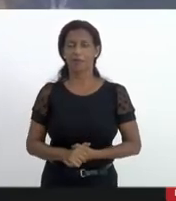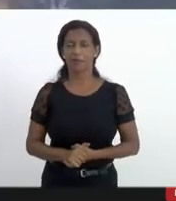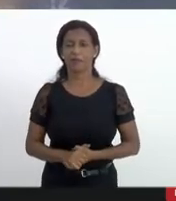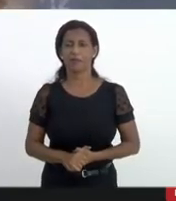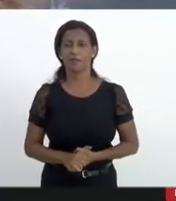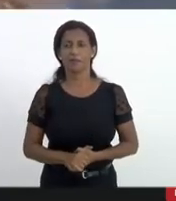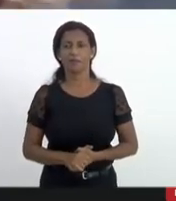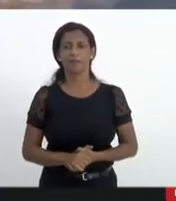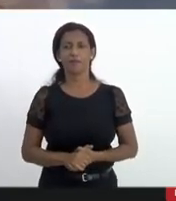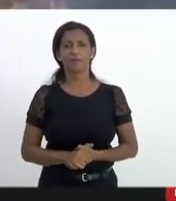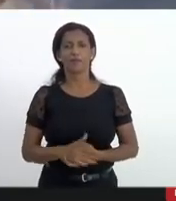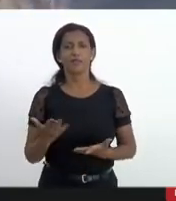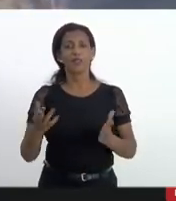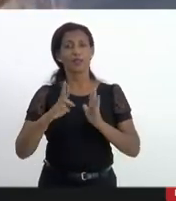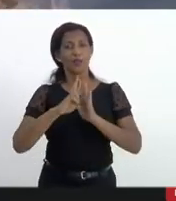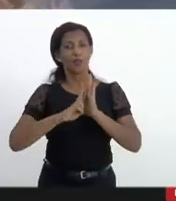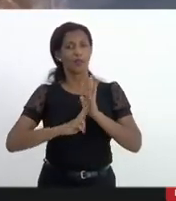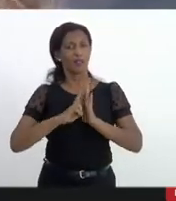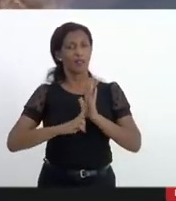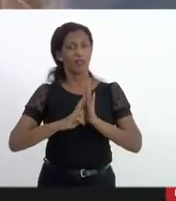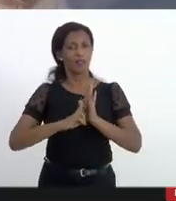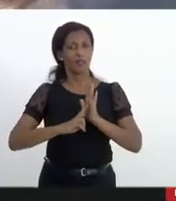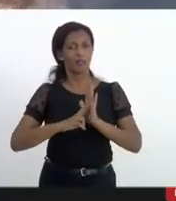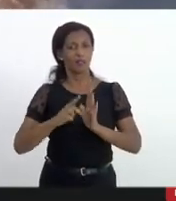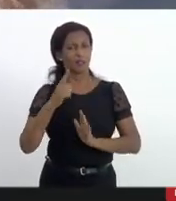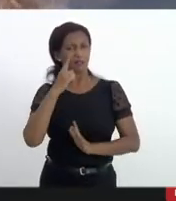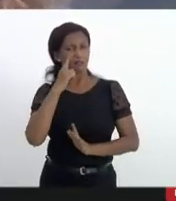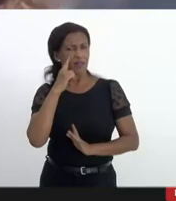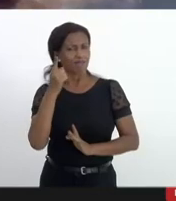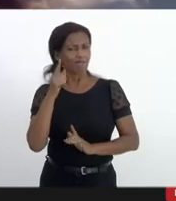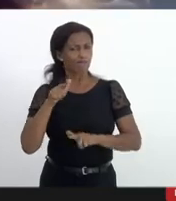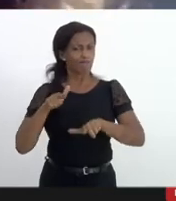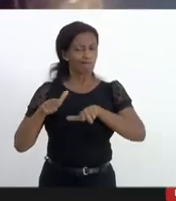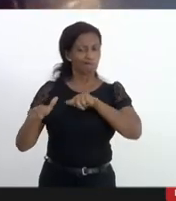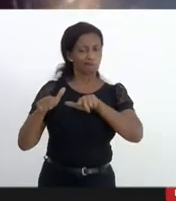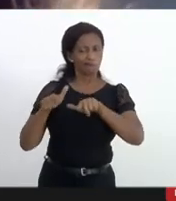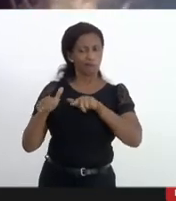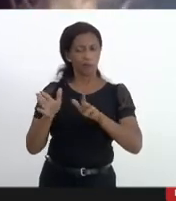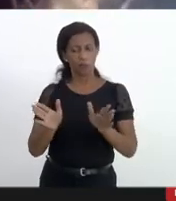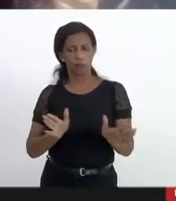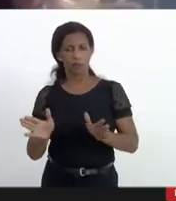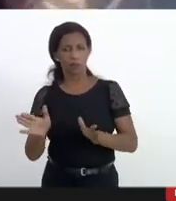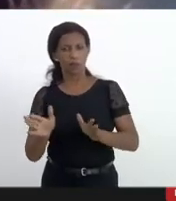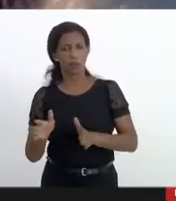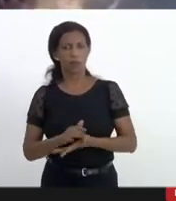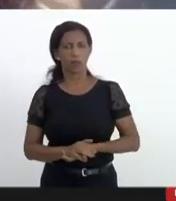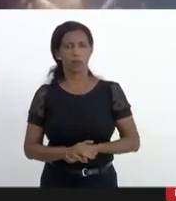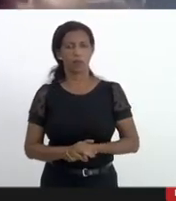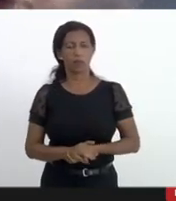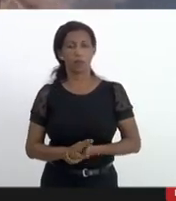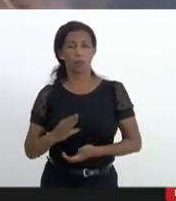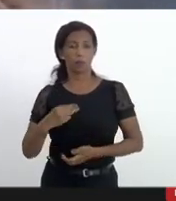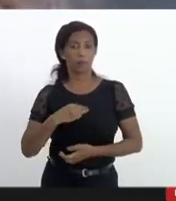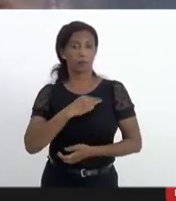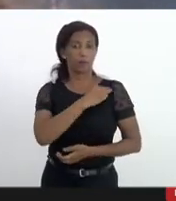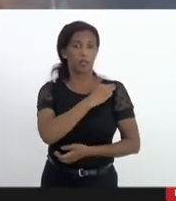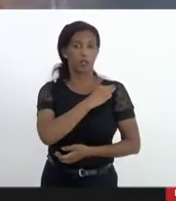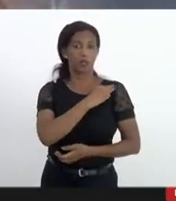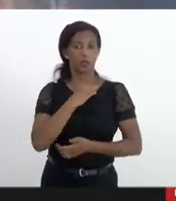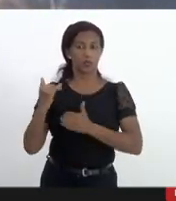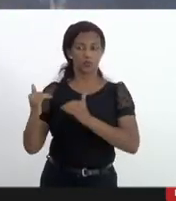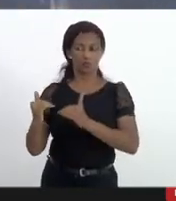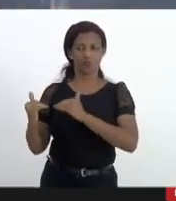o senhor relatou aqui que houve um certo trabalho uma triangulação com o ministro do Supremo Edson